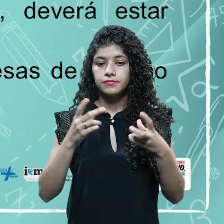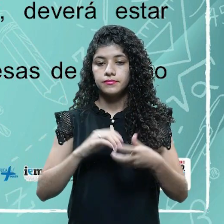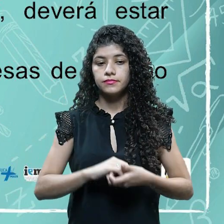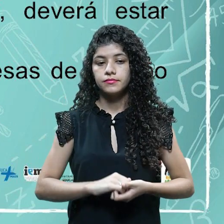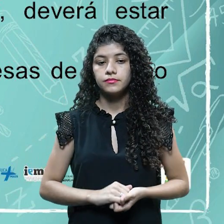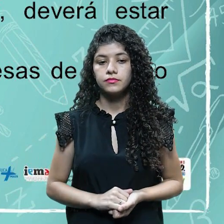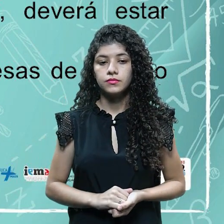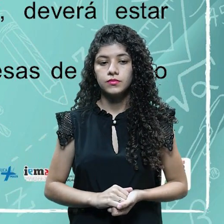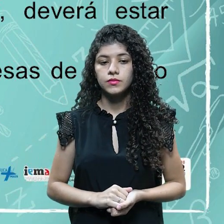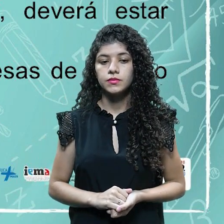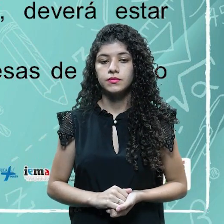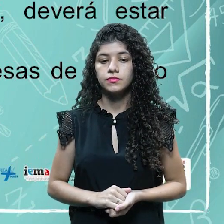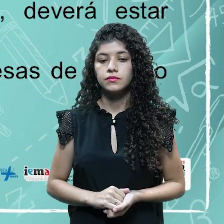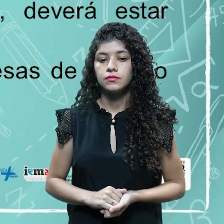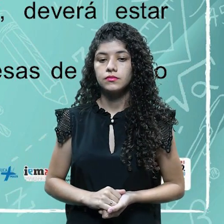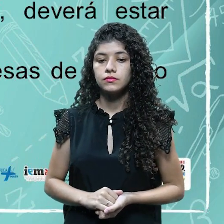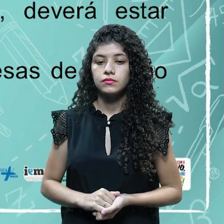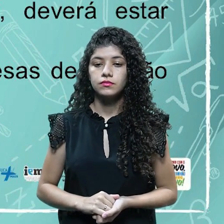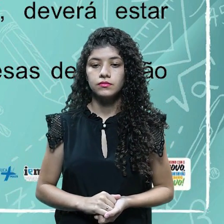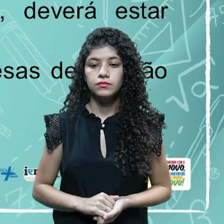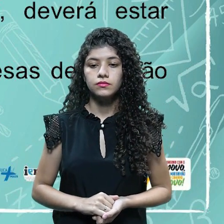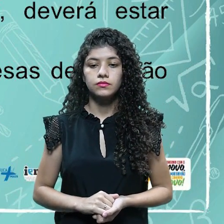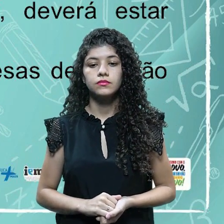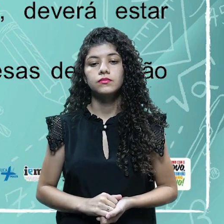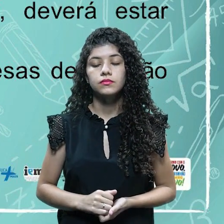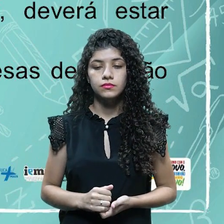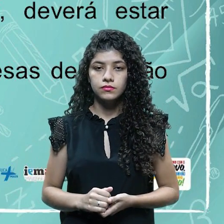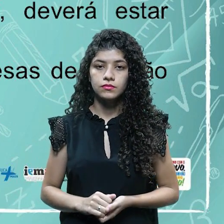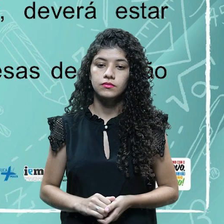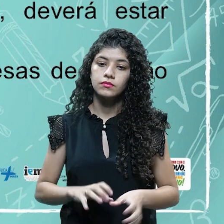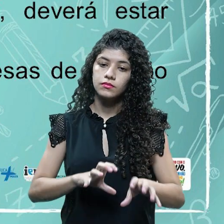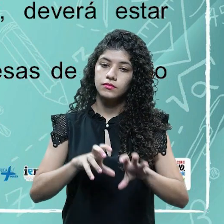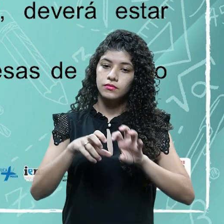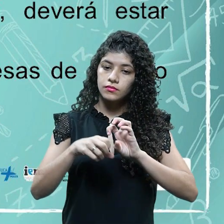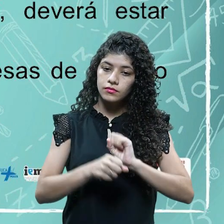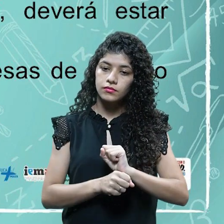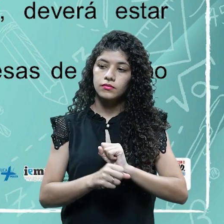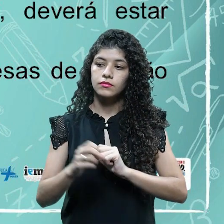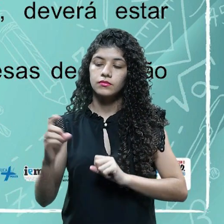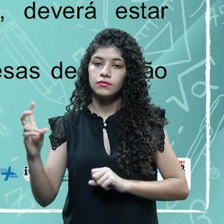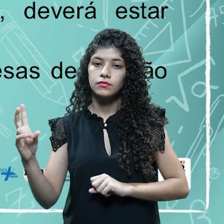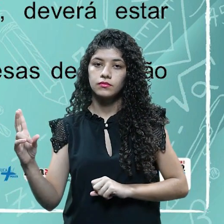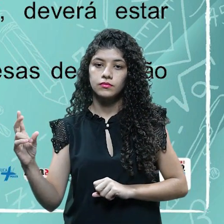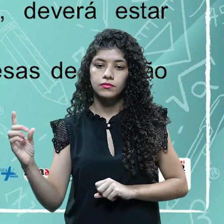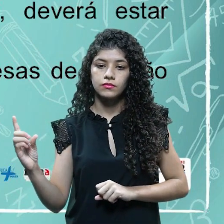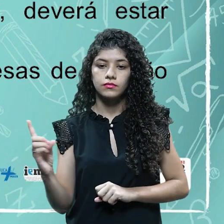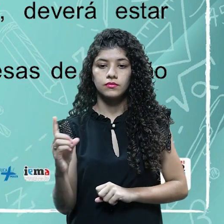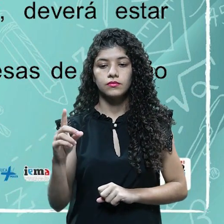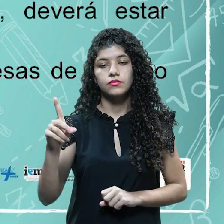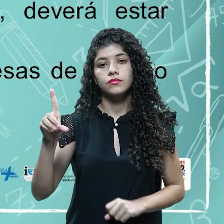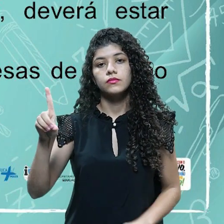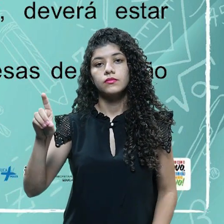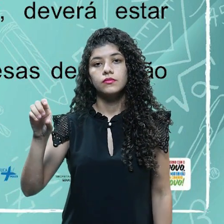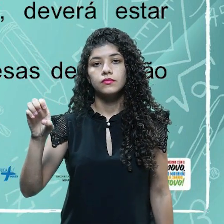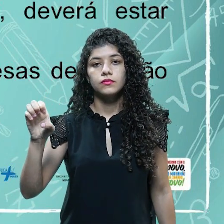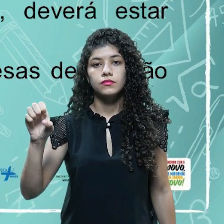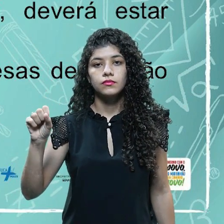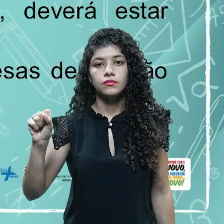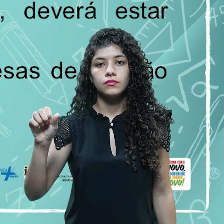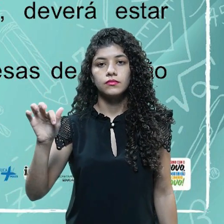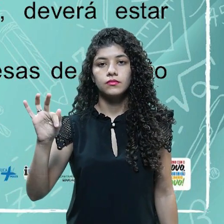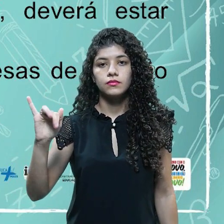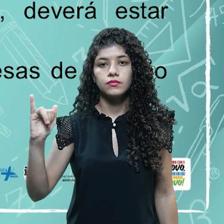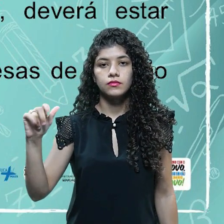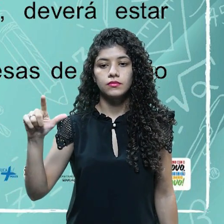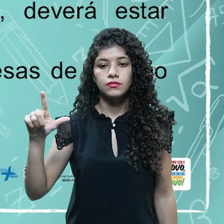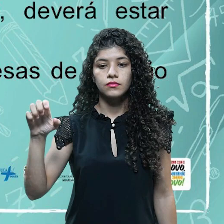em formaturas e desfiles, a gente tem que estar atento para ela estar à frente de